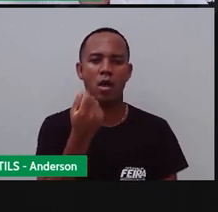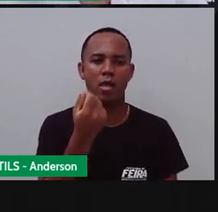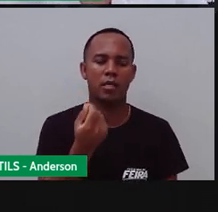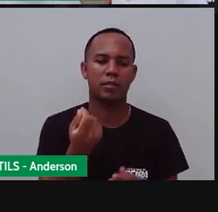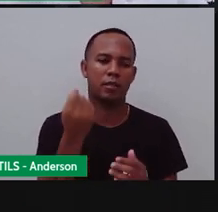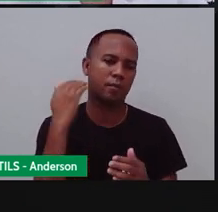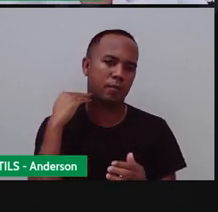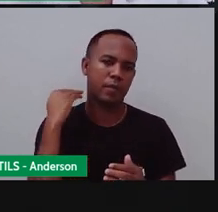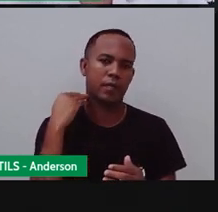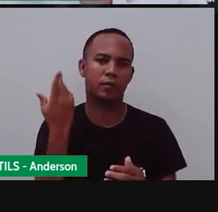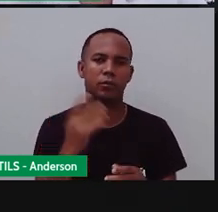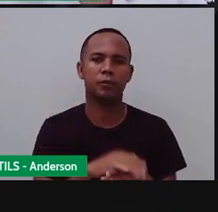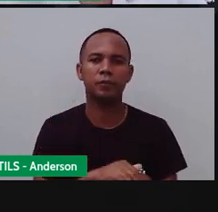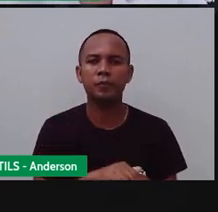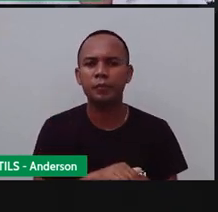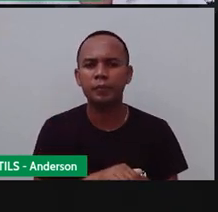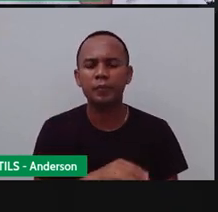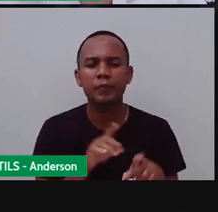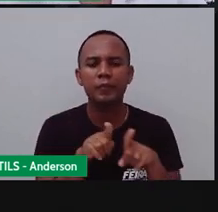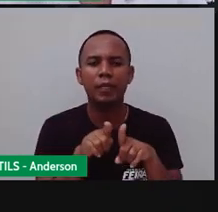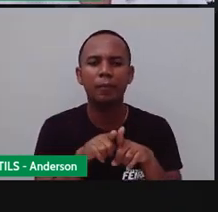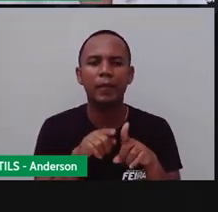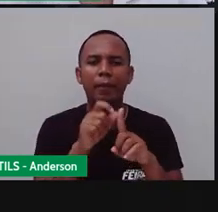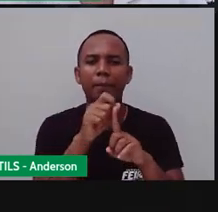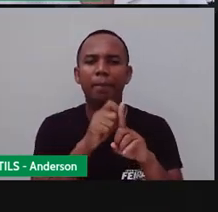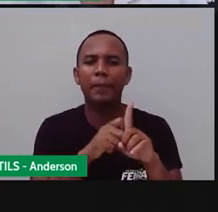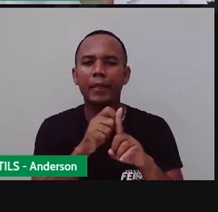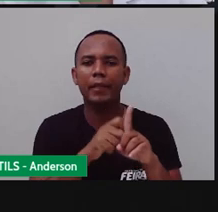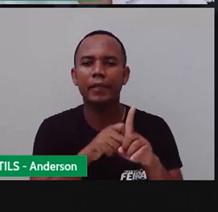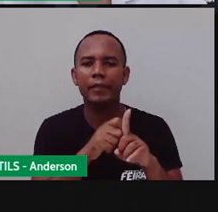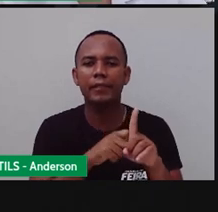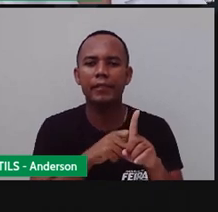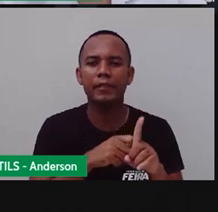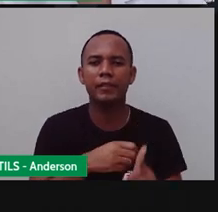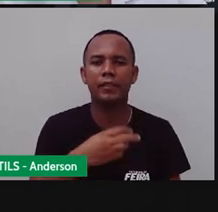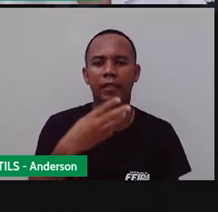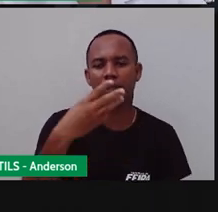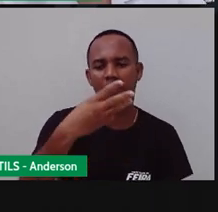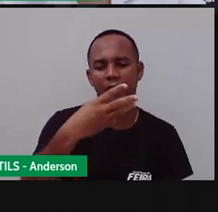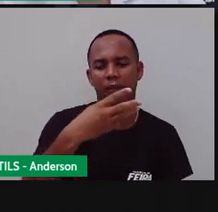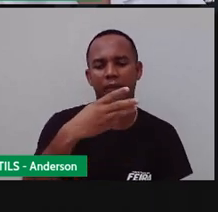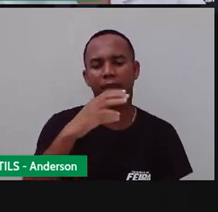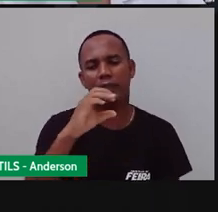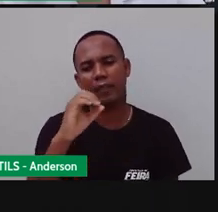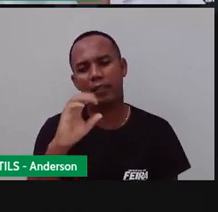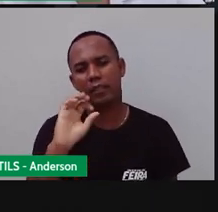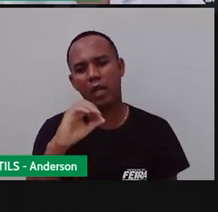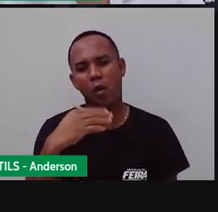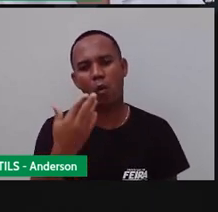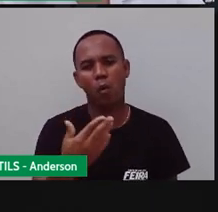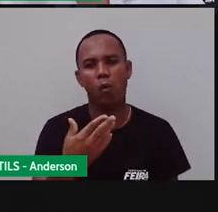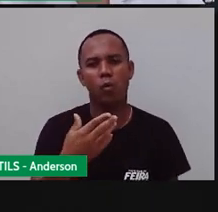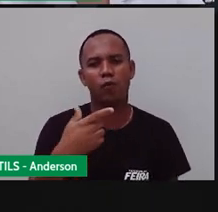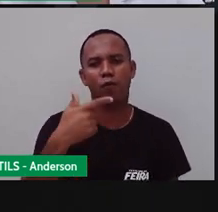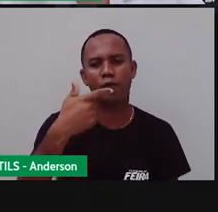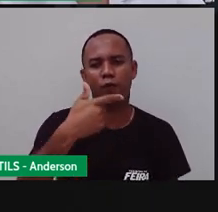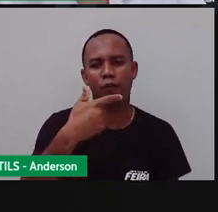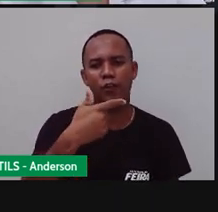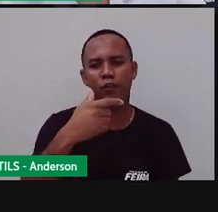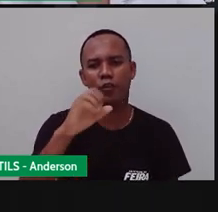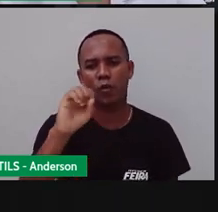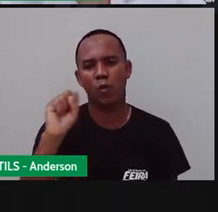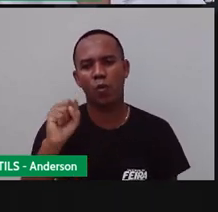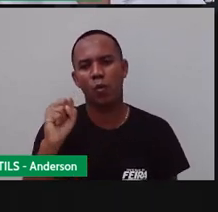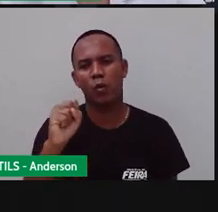E um mês, que é o quê? Trinta ou trinta e um dias. Ou vinte e oito ou vinte e nove, no caso de